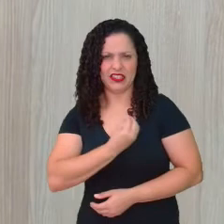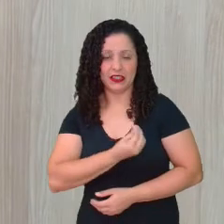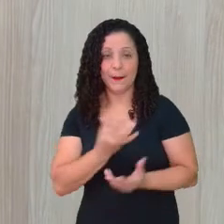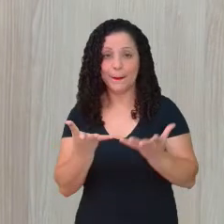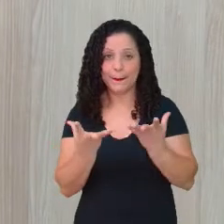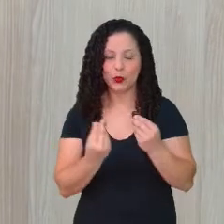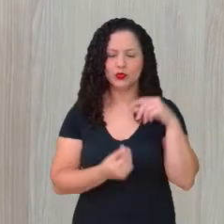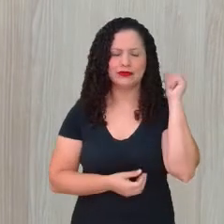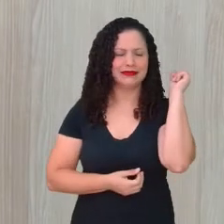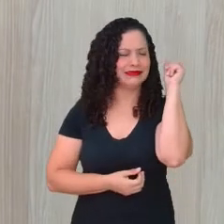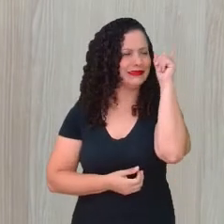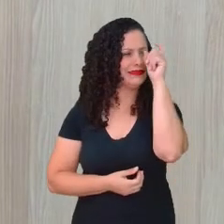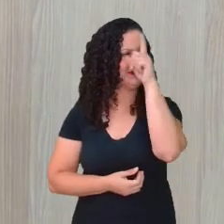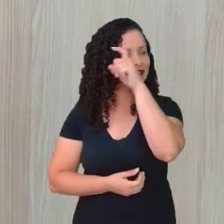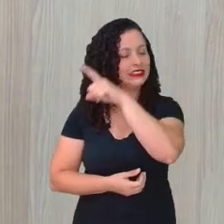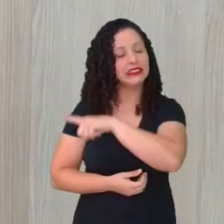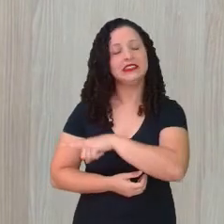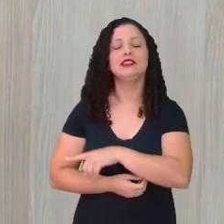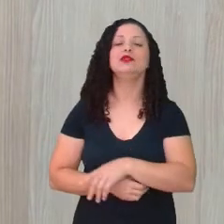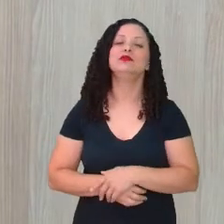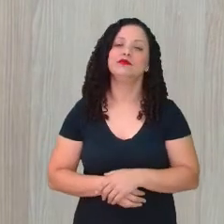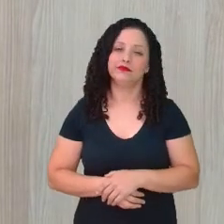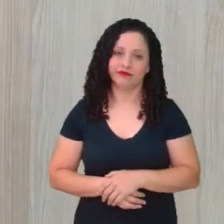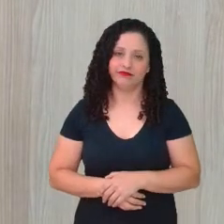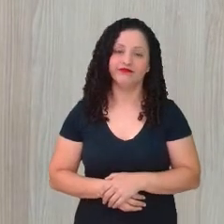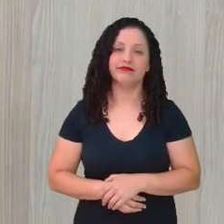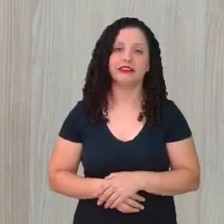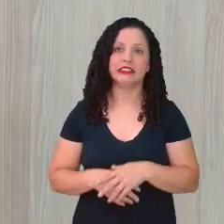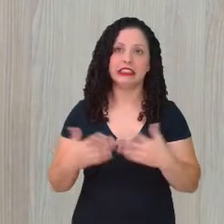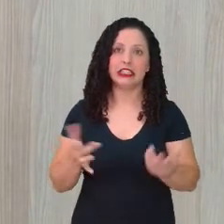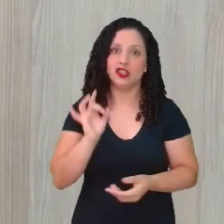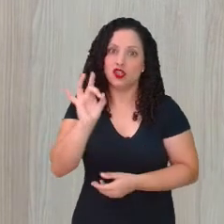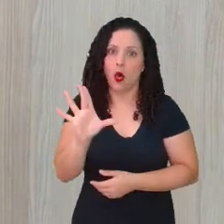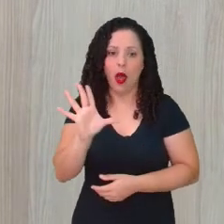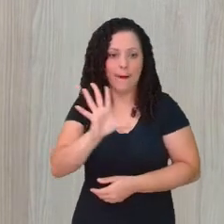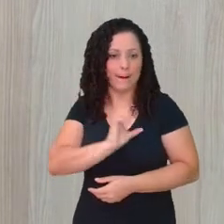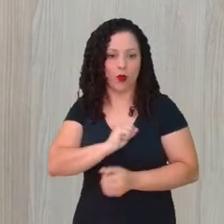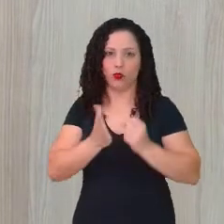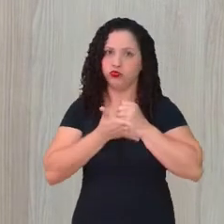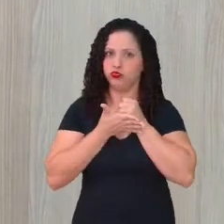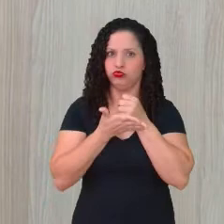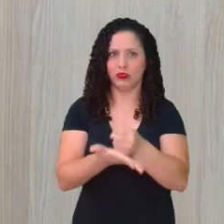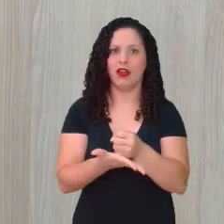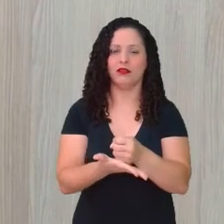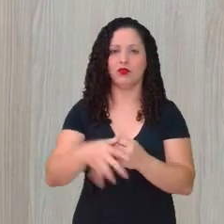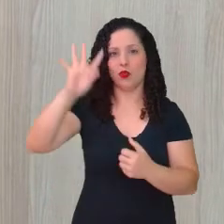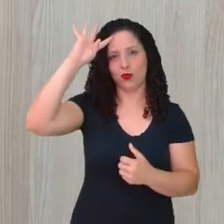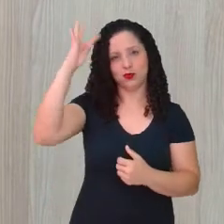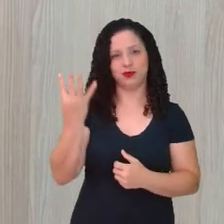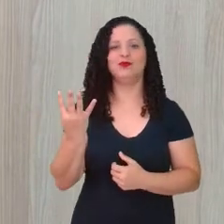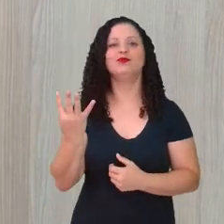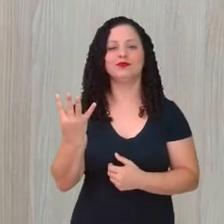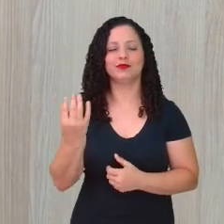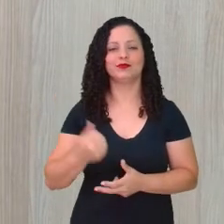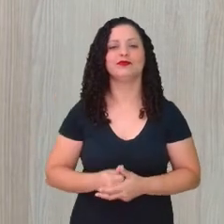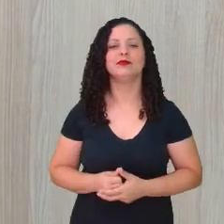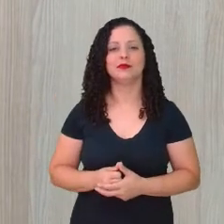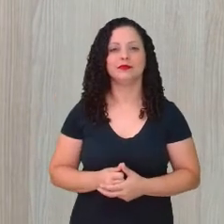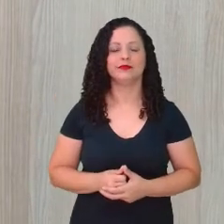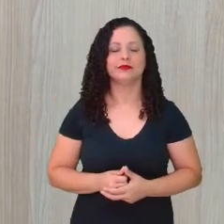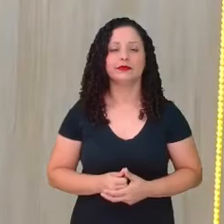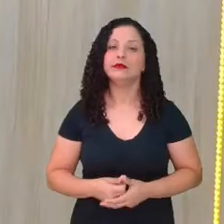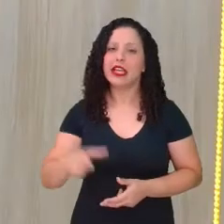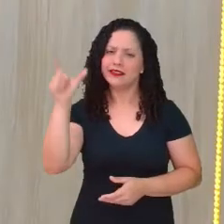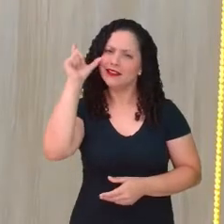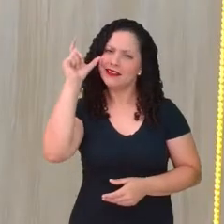complicados, em que eu acho que o amor nos salvará mesmo. Verdade. Então, é bem interessante porque